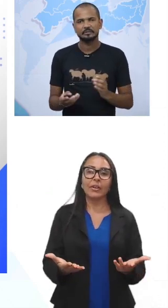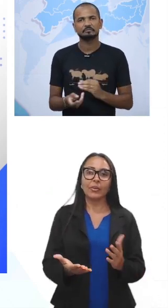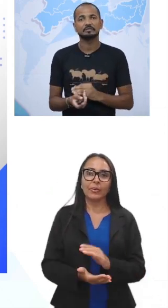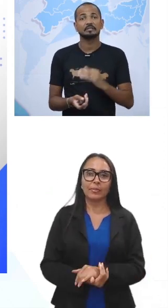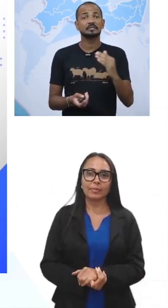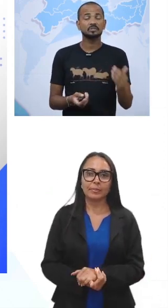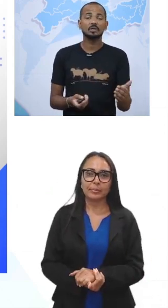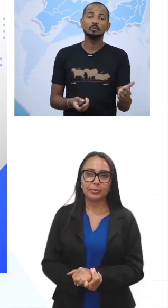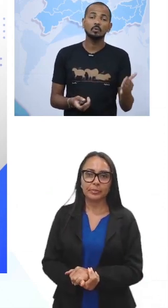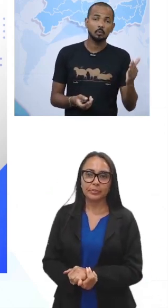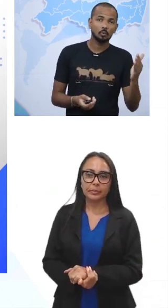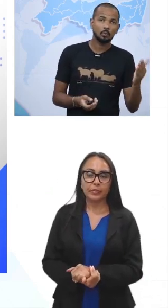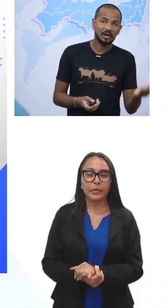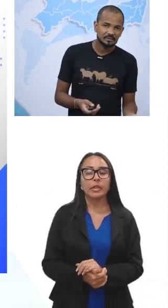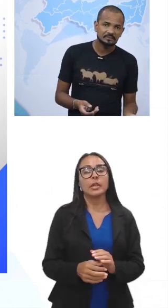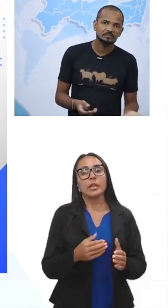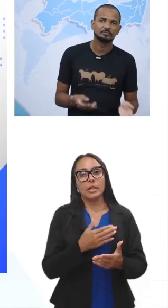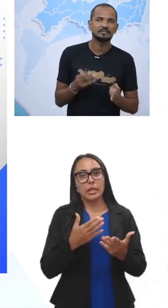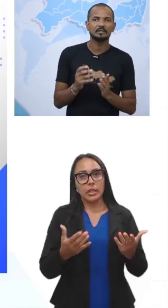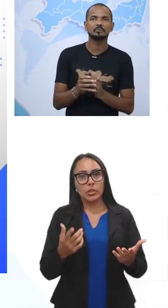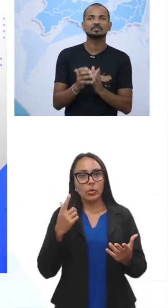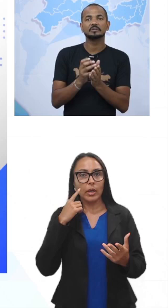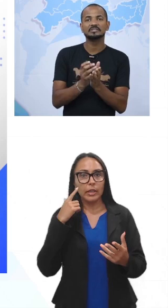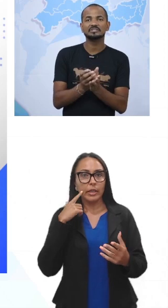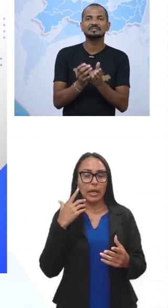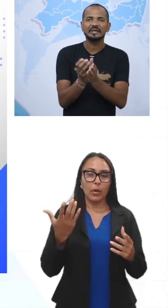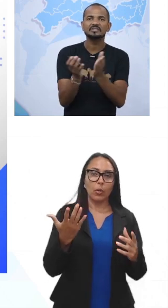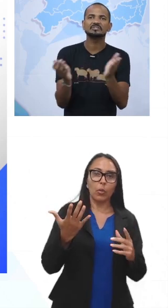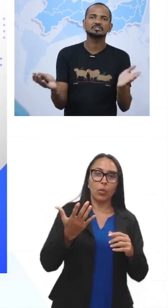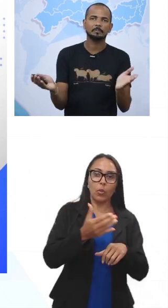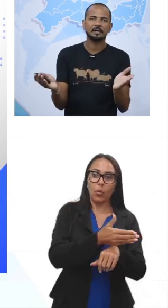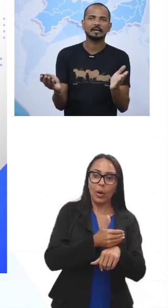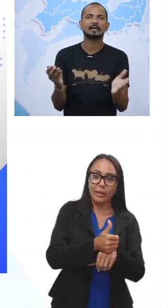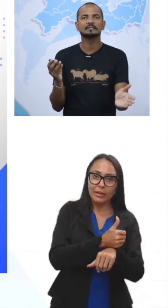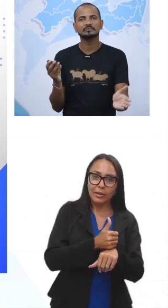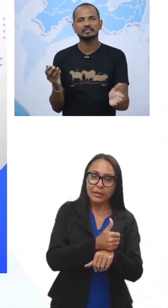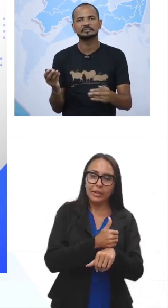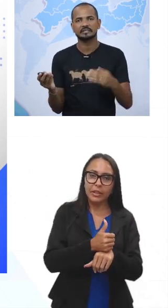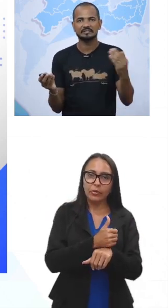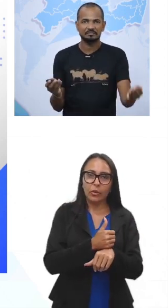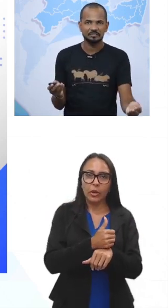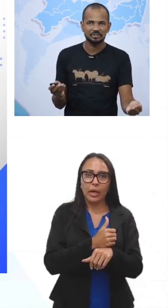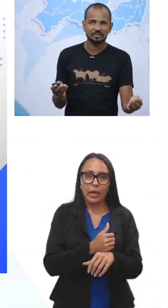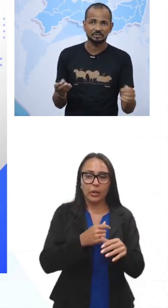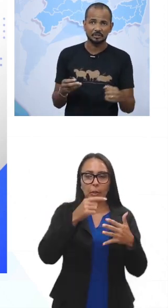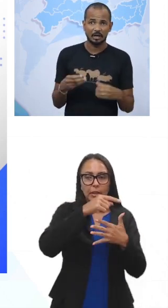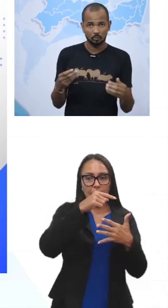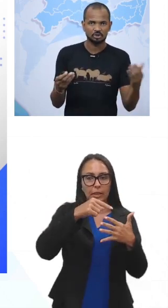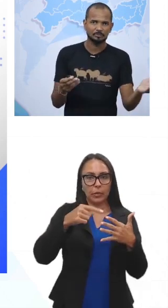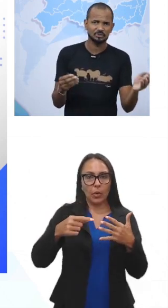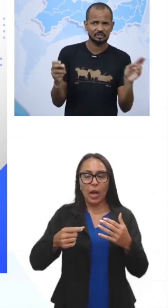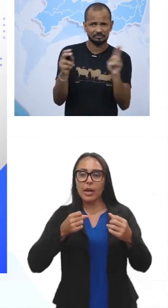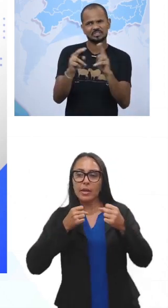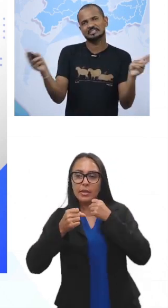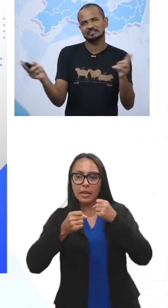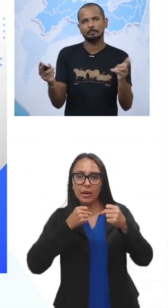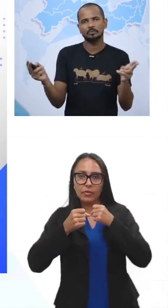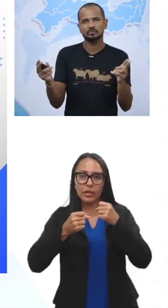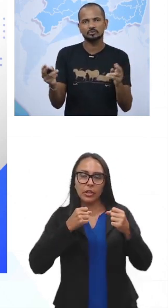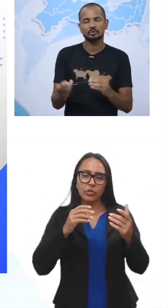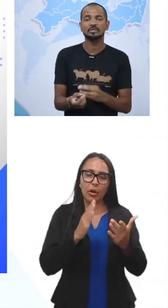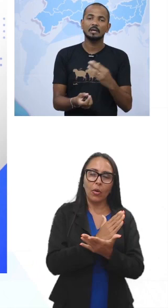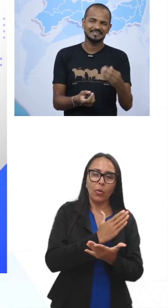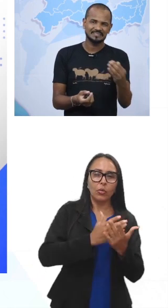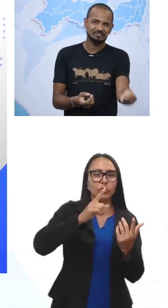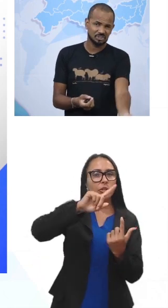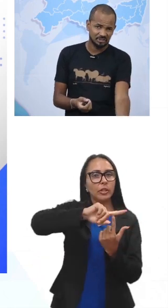é o qualitativo, então, existem testes para cada um desses, entrevistas, alguns tipos de entrevistas, elas sabem por